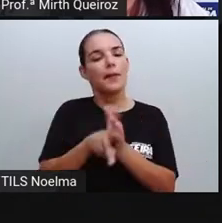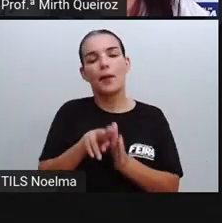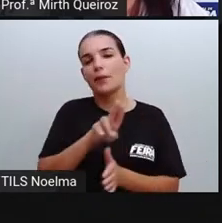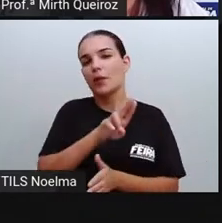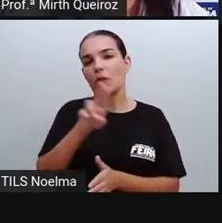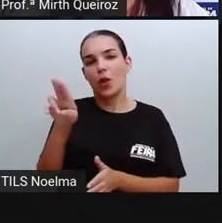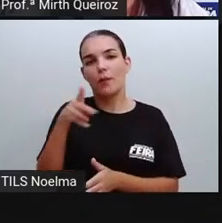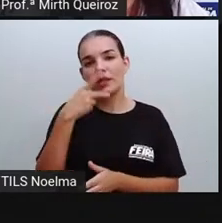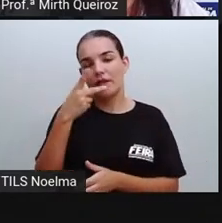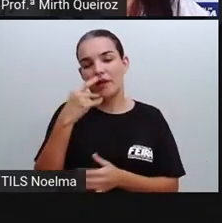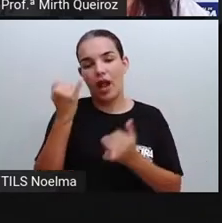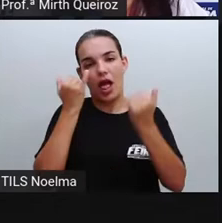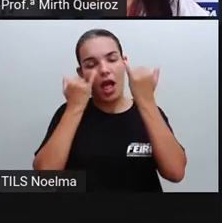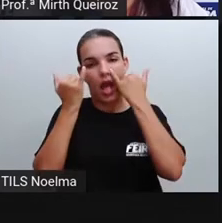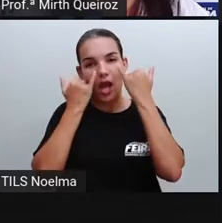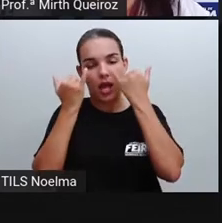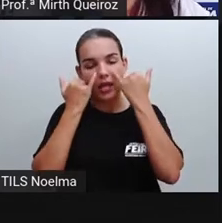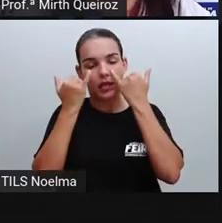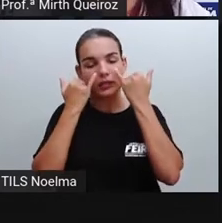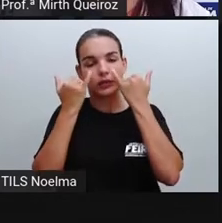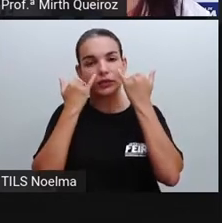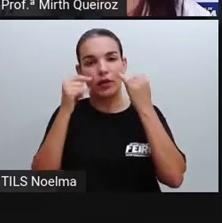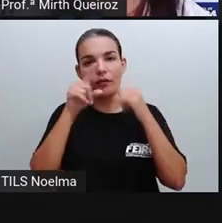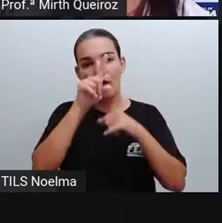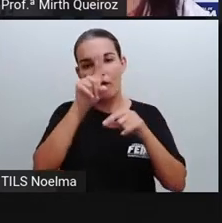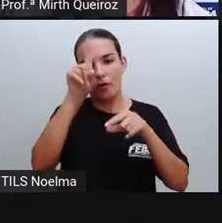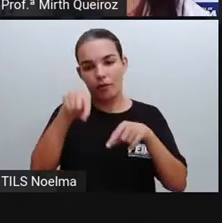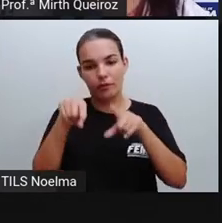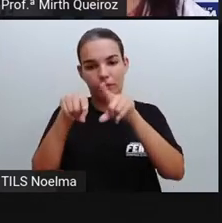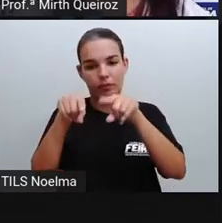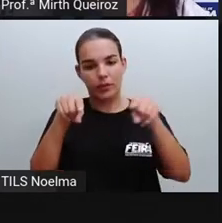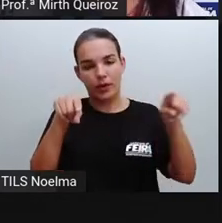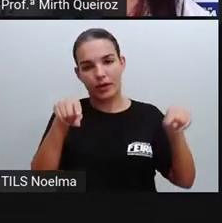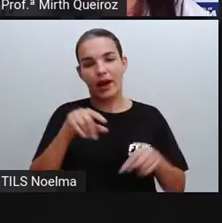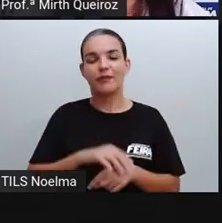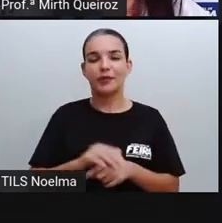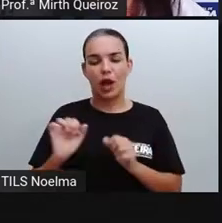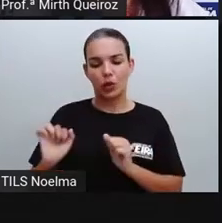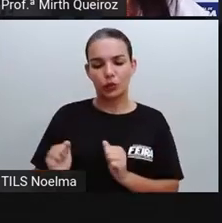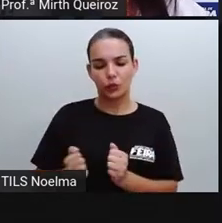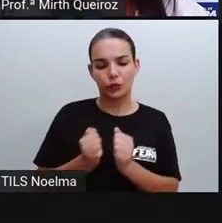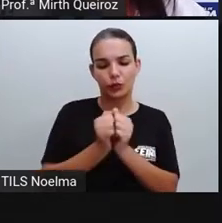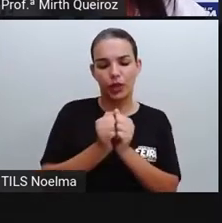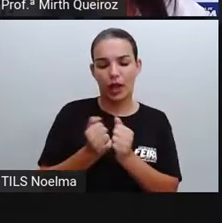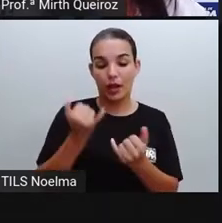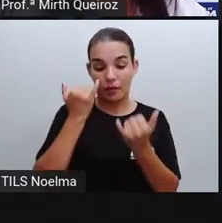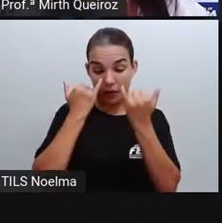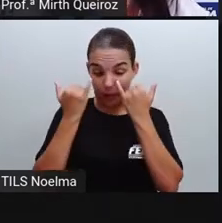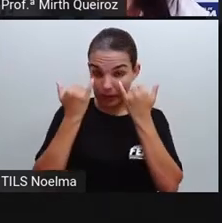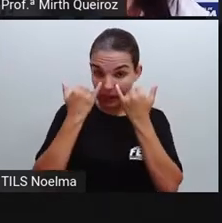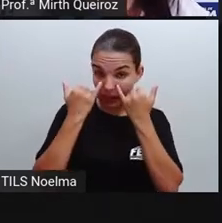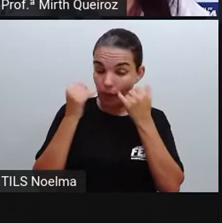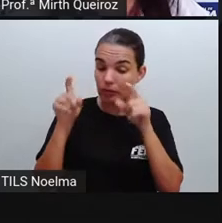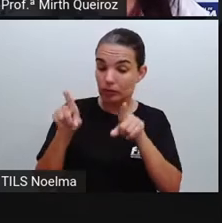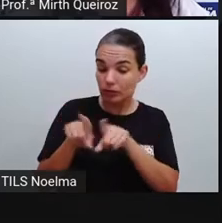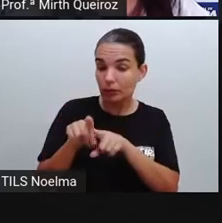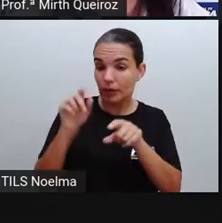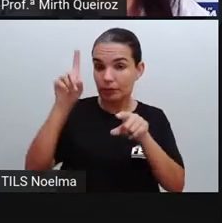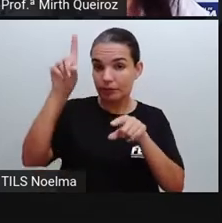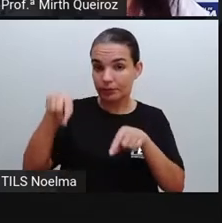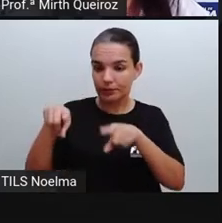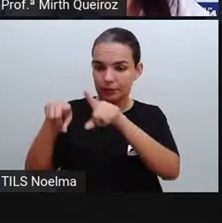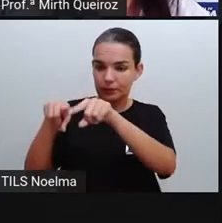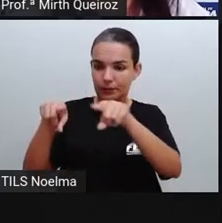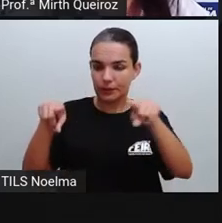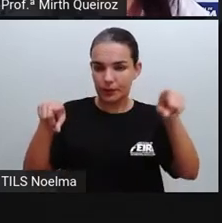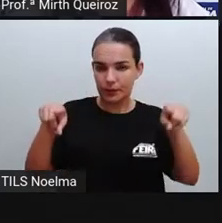infográfico, né? É a junção aí da informação com o gráfico, né? Que